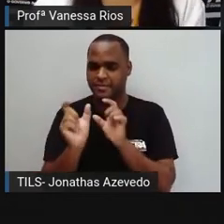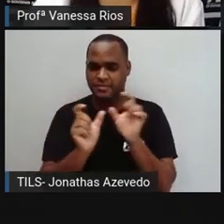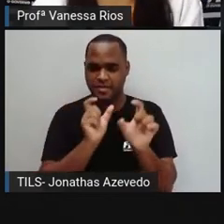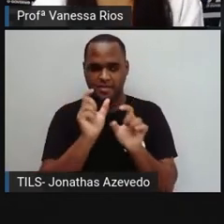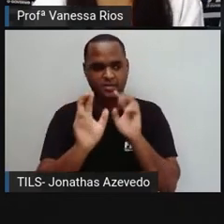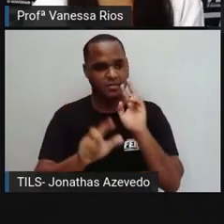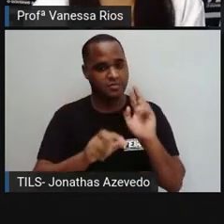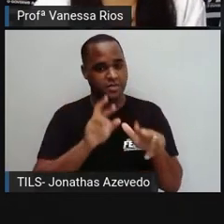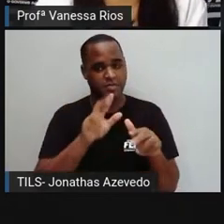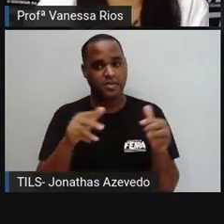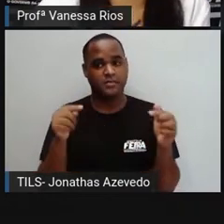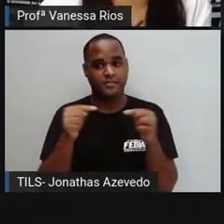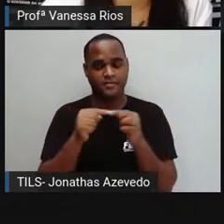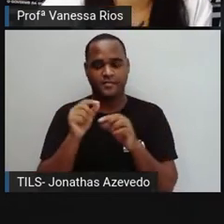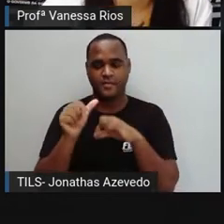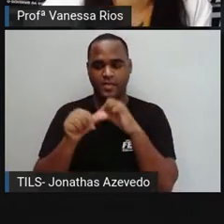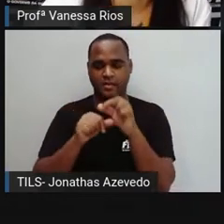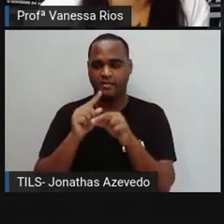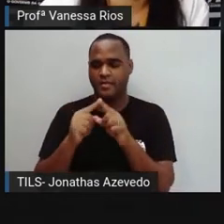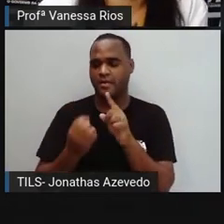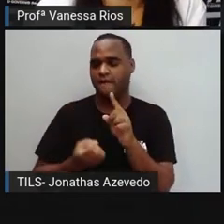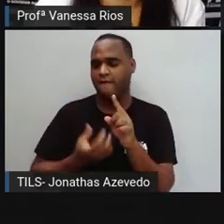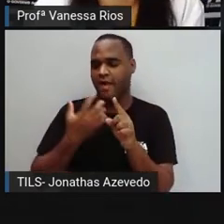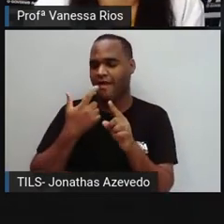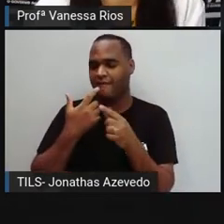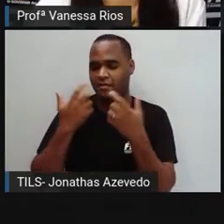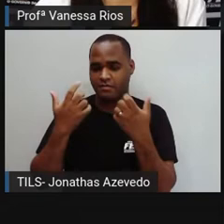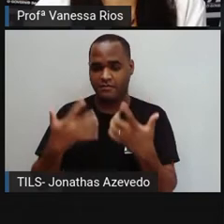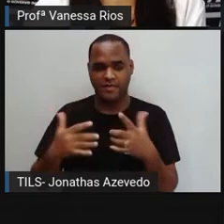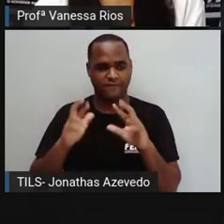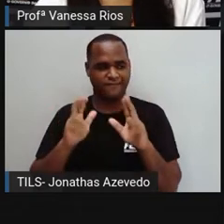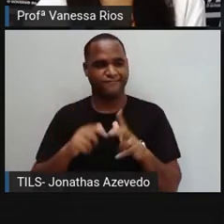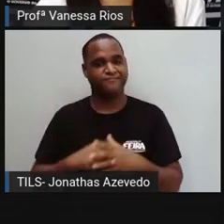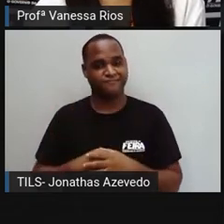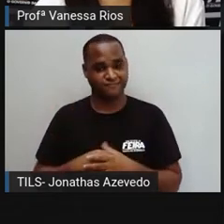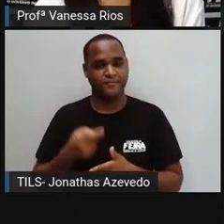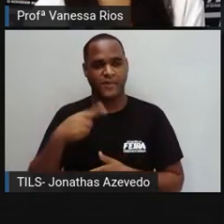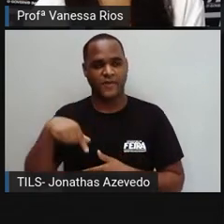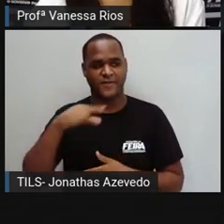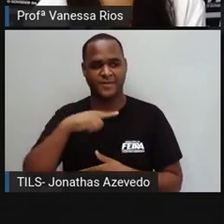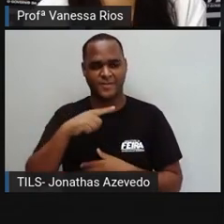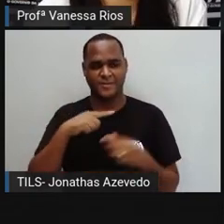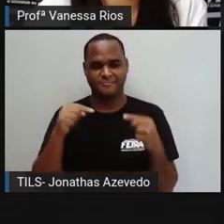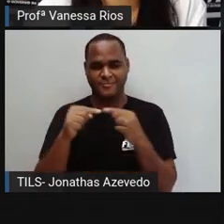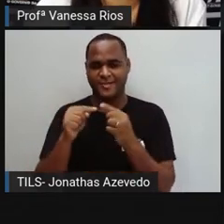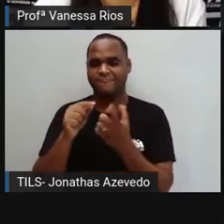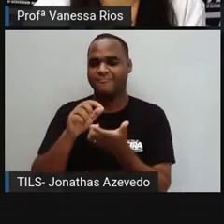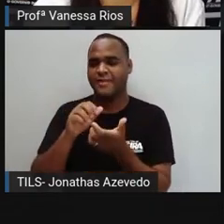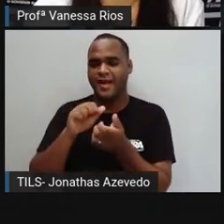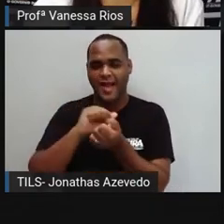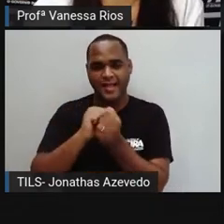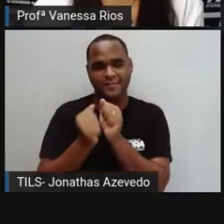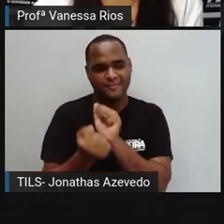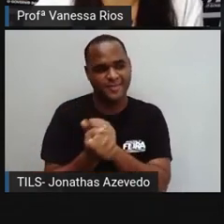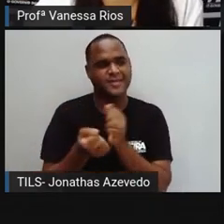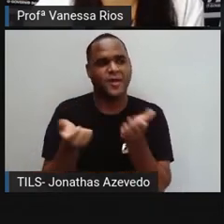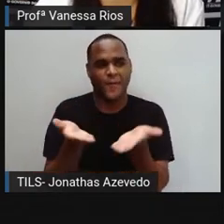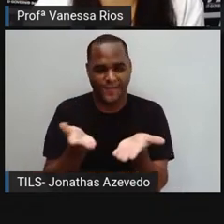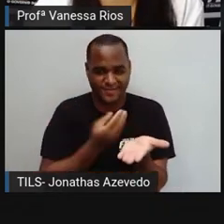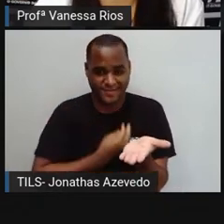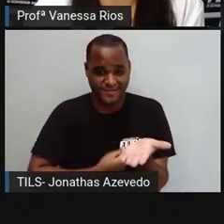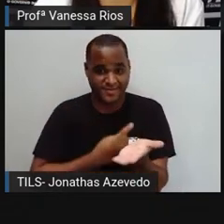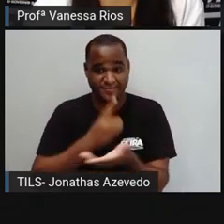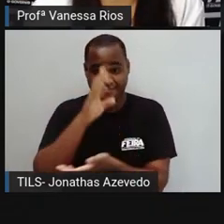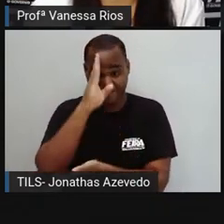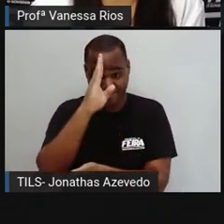diferentes, recebendo expressões diferentes, para que esteja adequada ao momento. E o principal, lembra que a